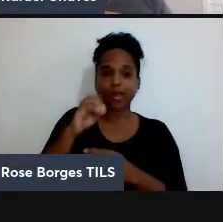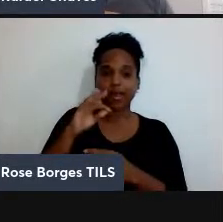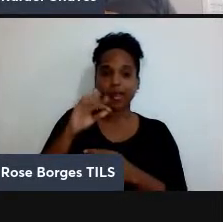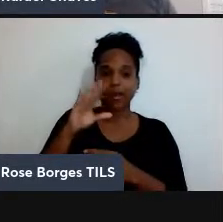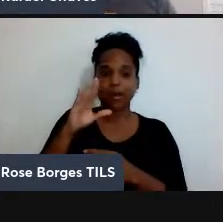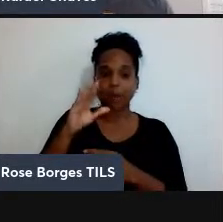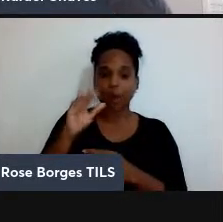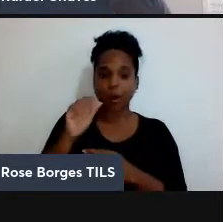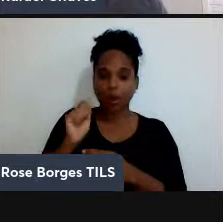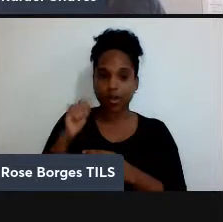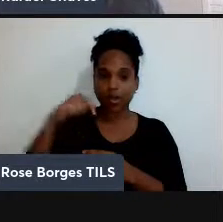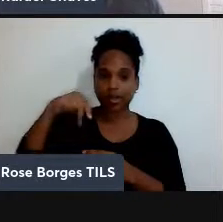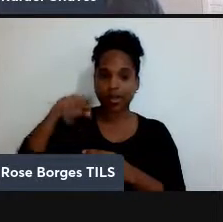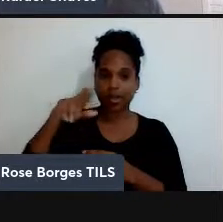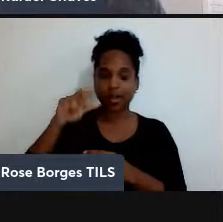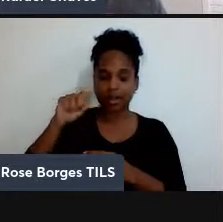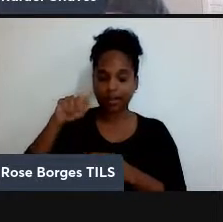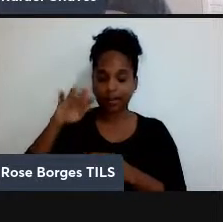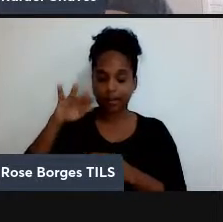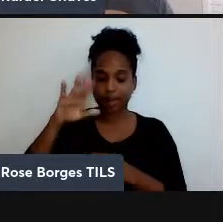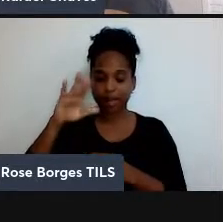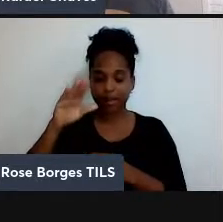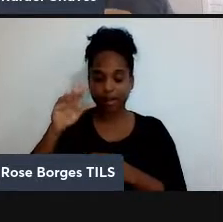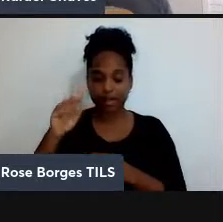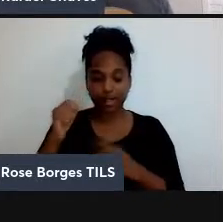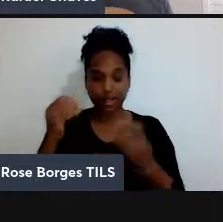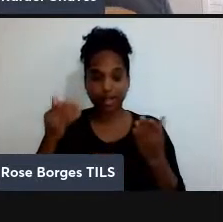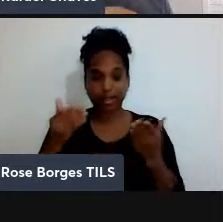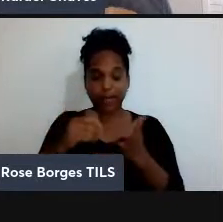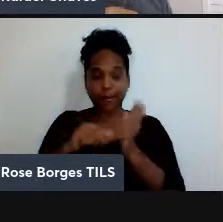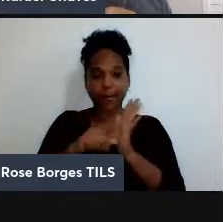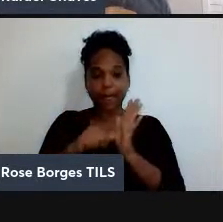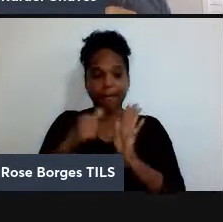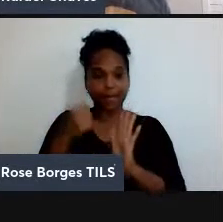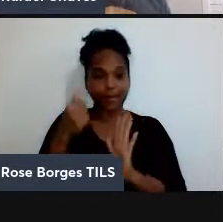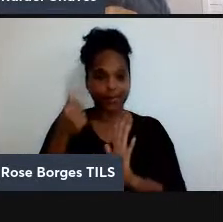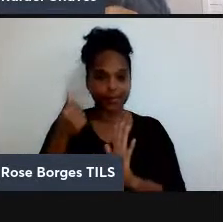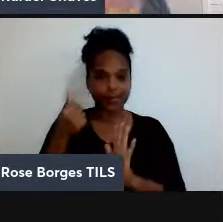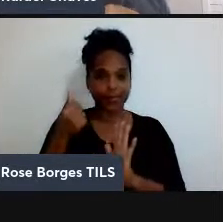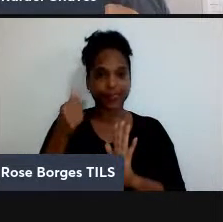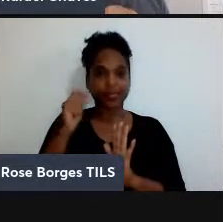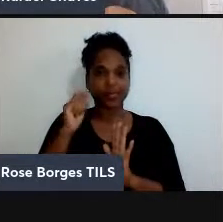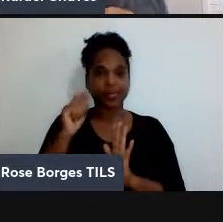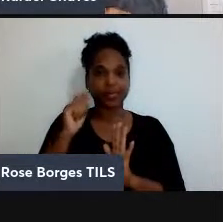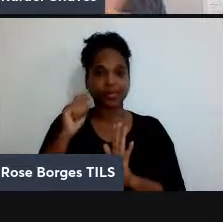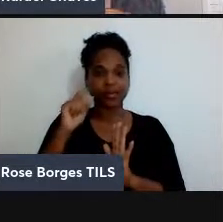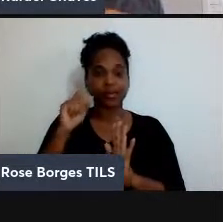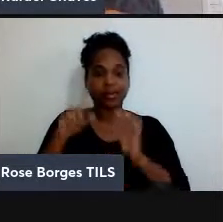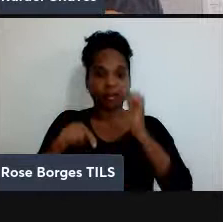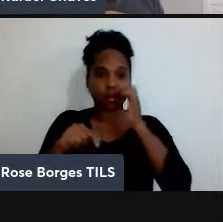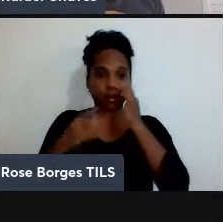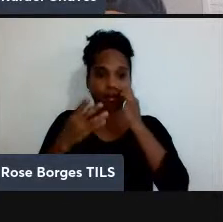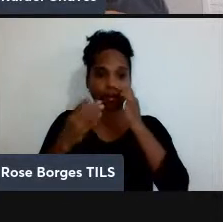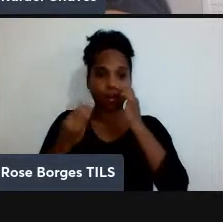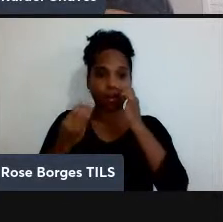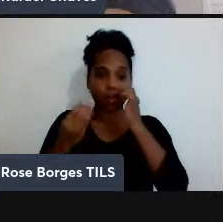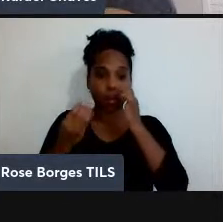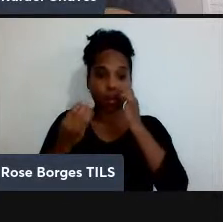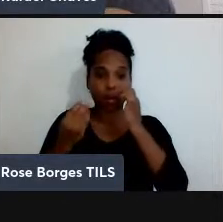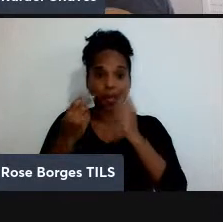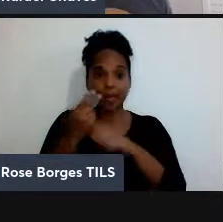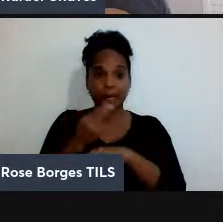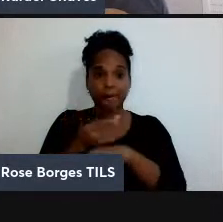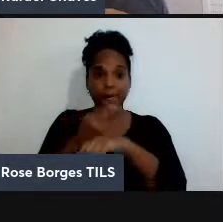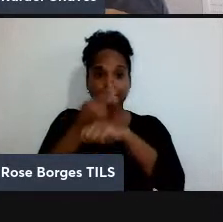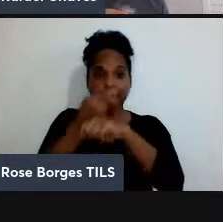seja de fato o primeiro para a informação quântica. E, além, né, qual que é a razão de tantos prêmios nobres? Bom, pelo fato da gente